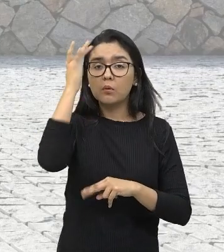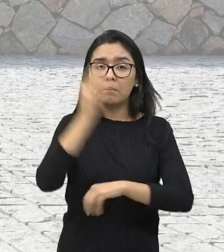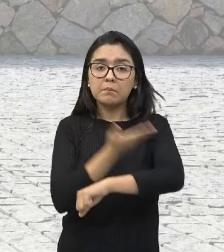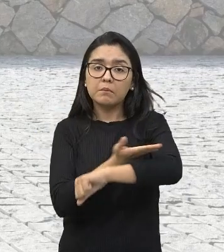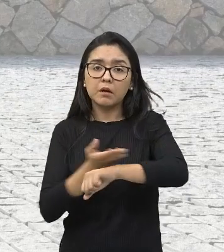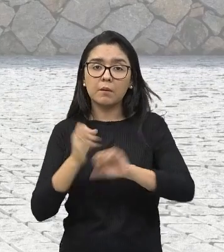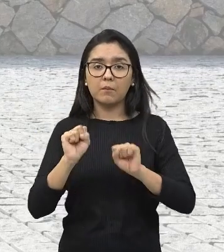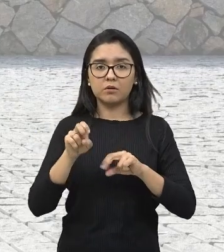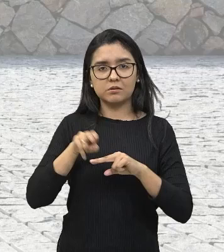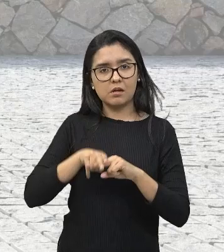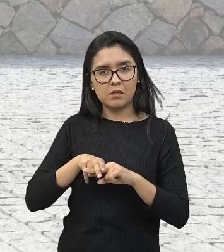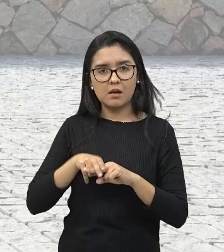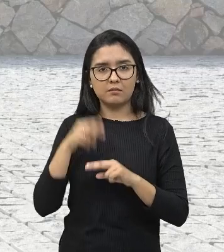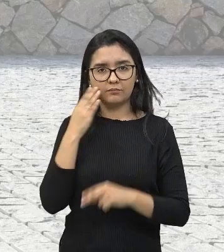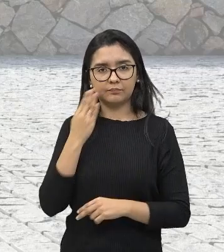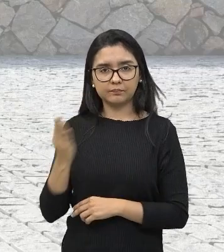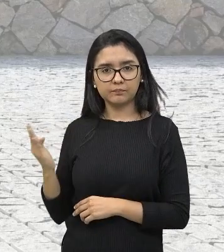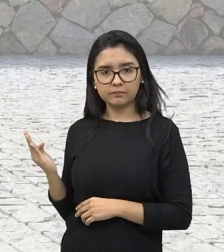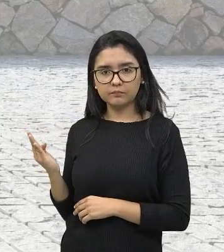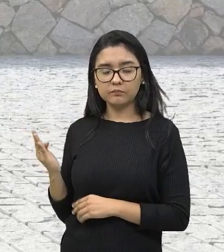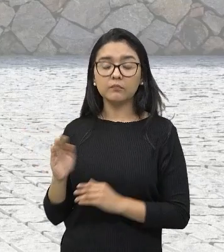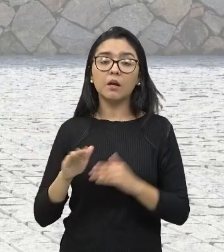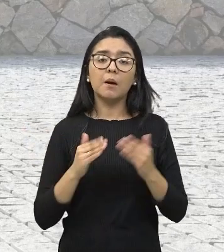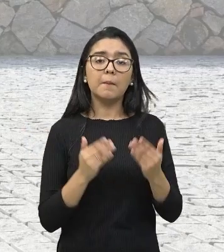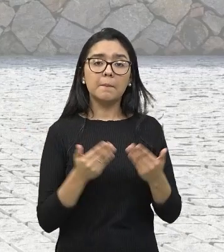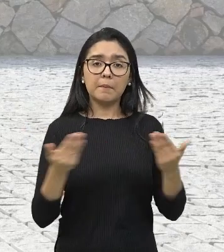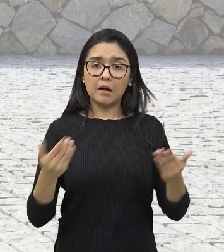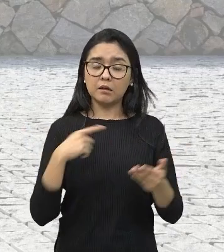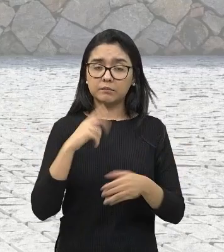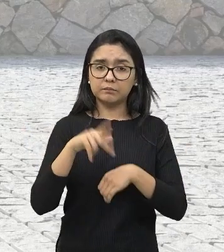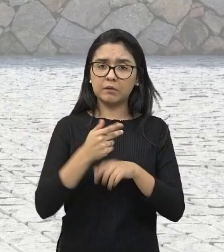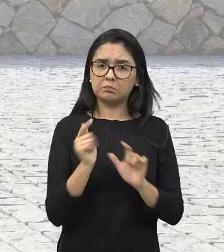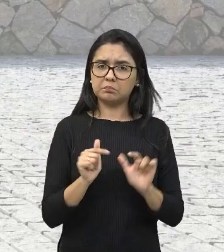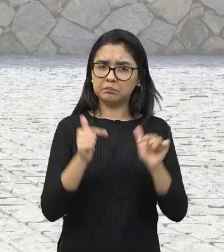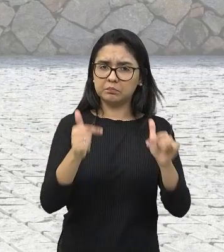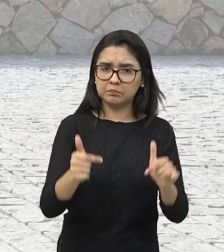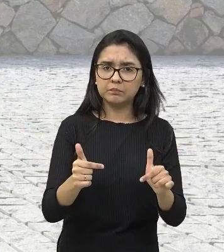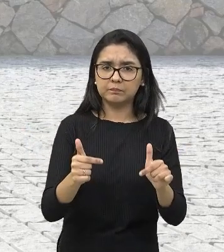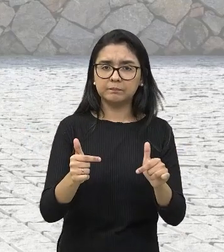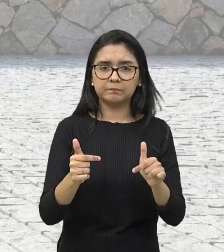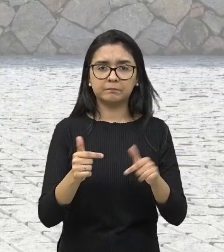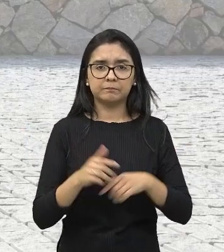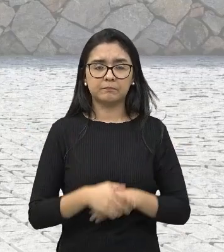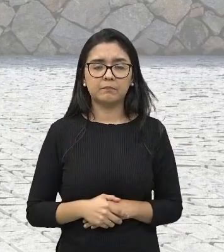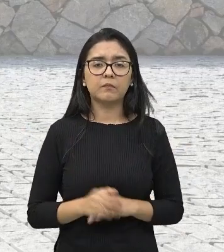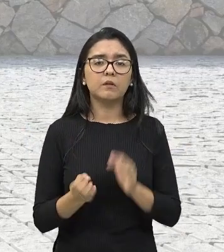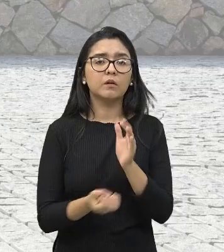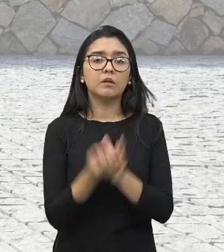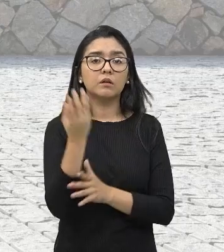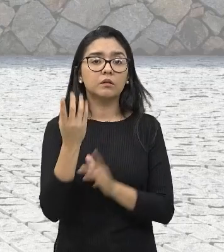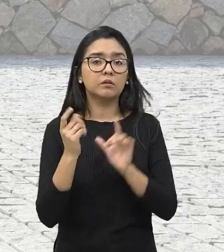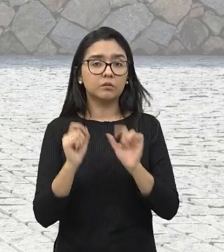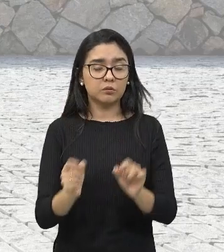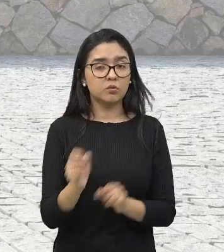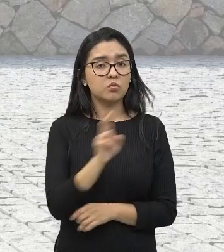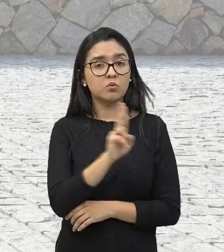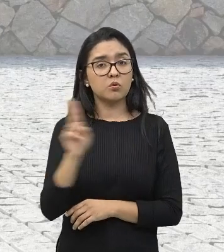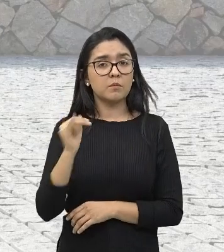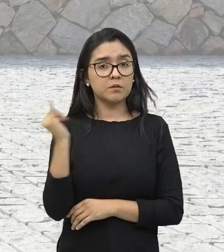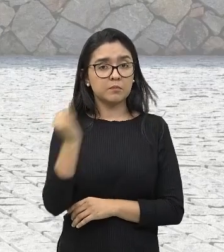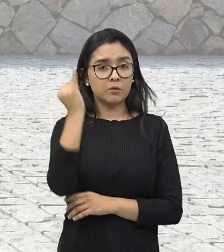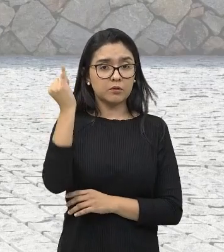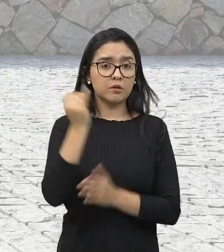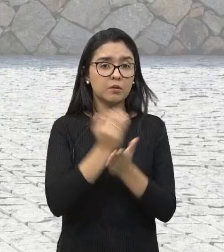claro, que a partir do surgimento desses movimentos nacionalistas por autonomia, surgirão nomes importantes que